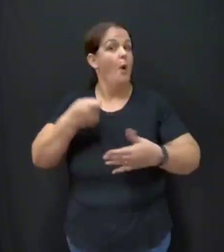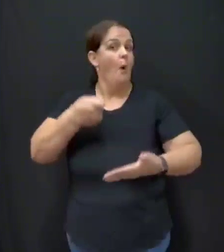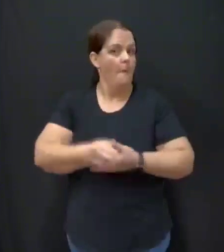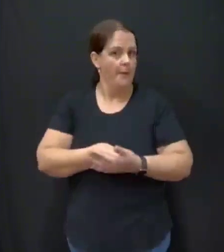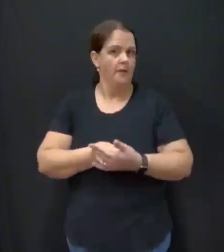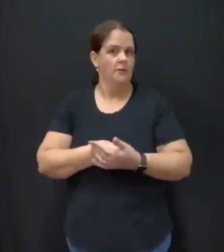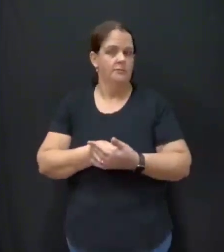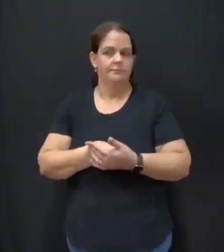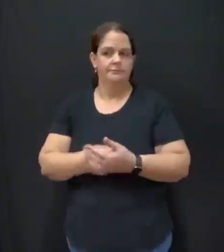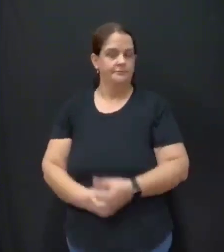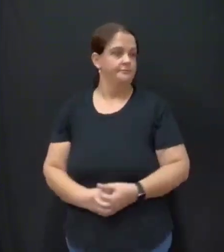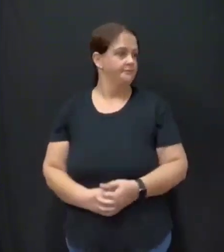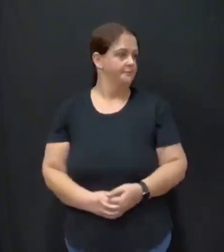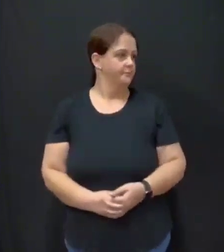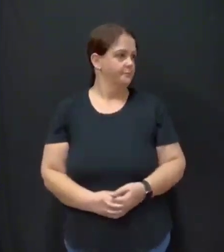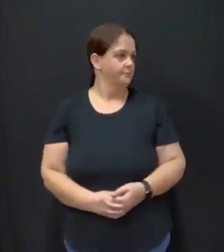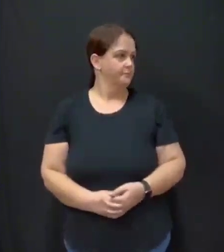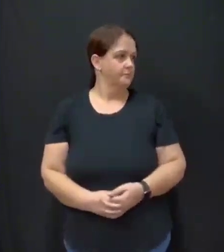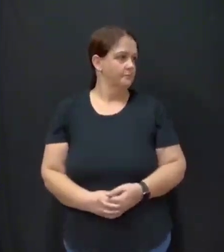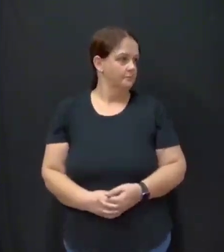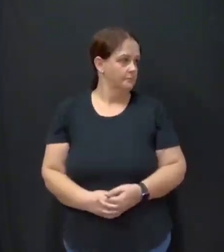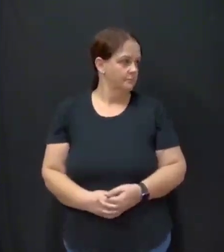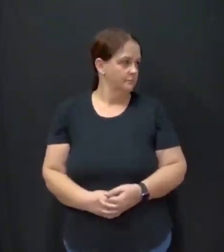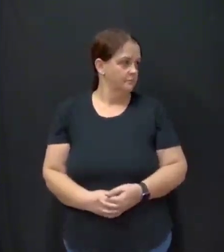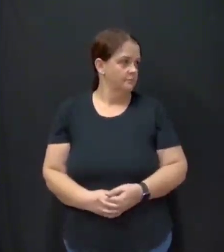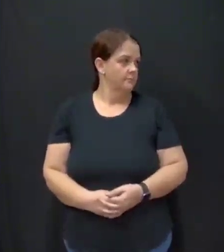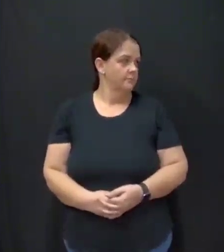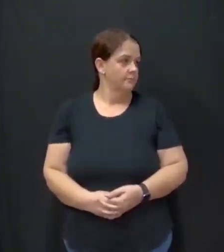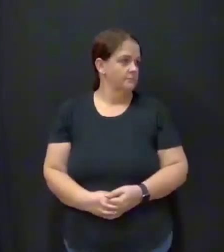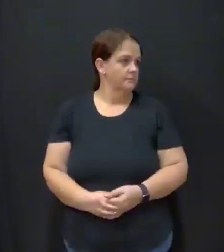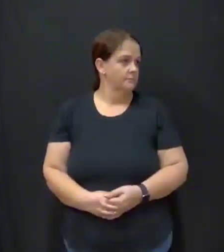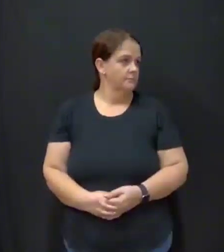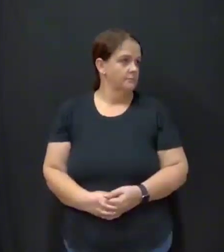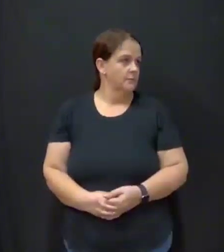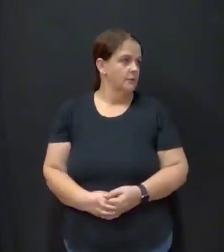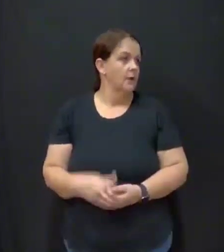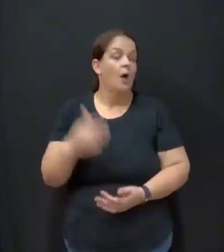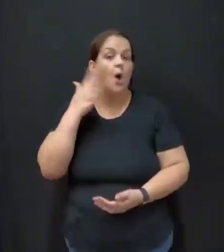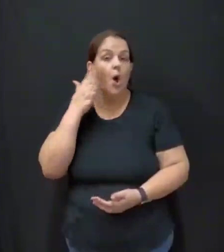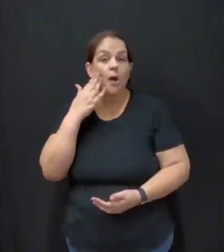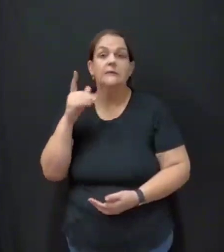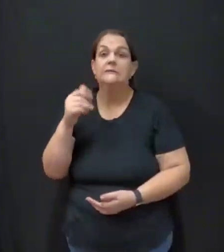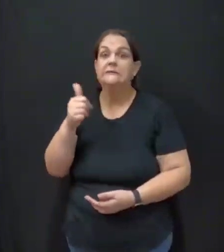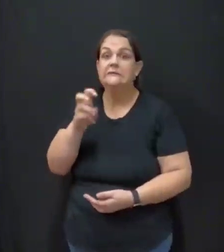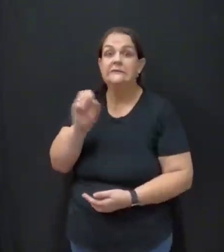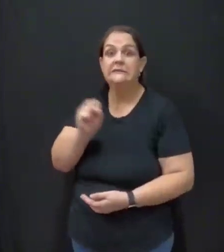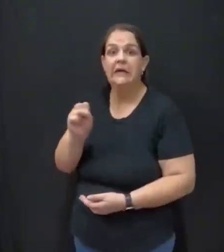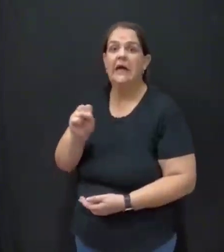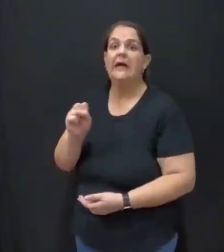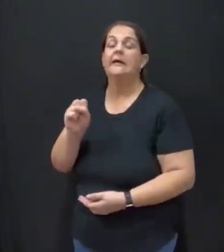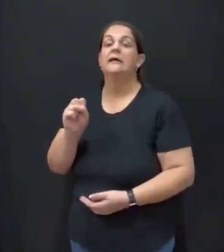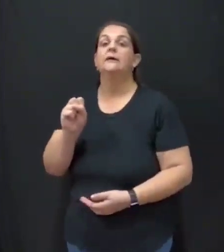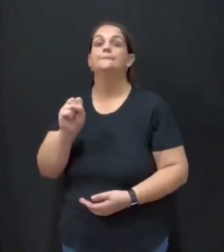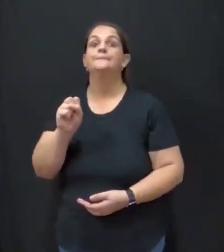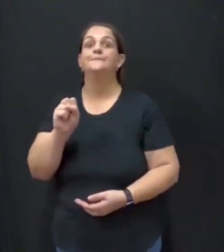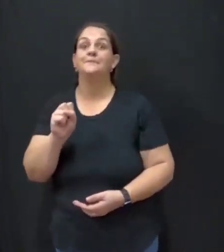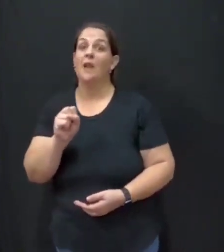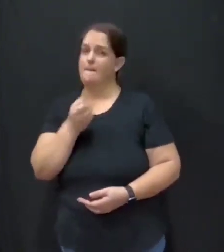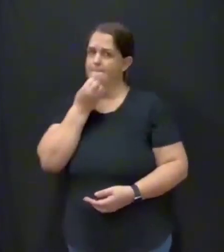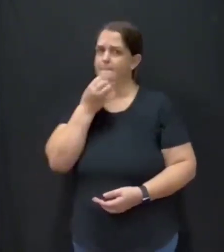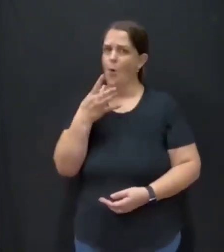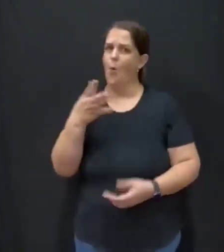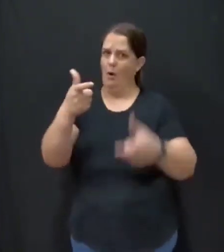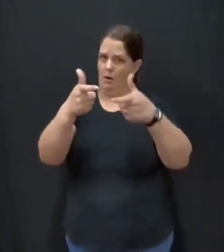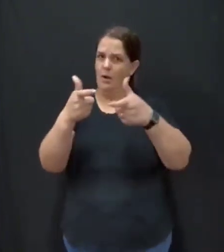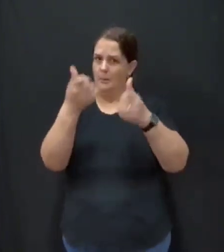questão da resolução tem que sim acontecer por parte da Coppel. Rosseto, 15 segundos. Tá, beleza. Chumbinhos, é muito boa